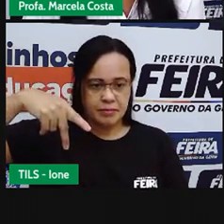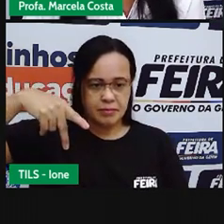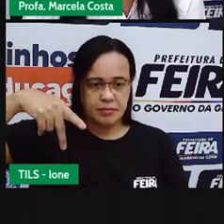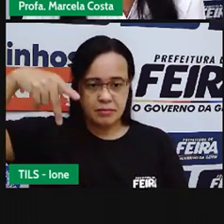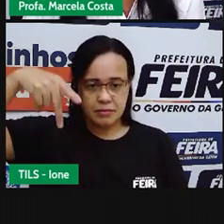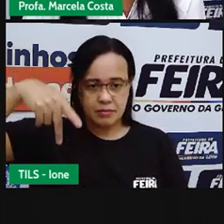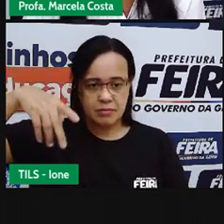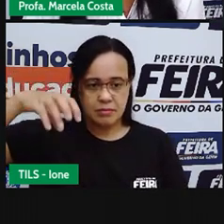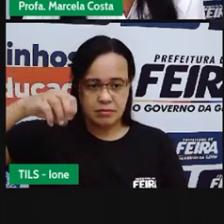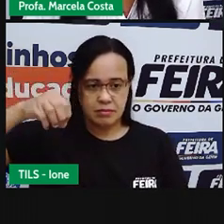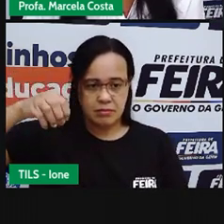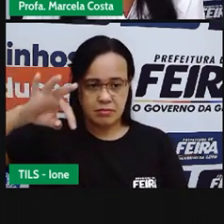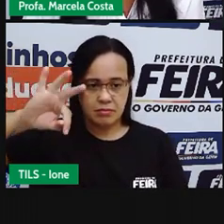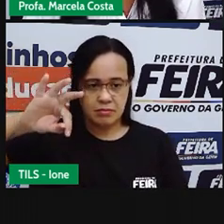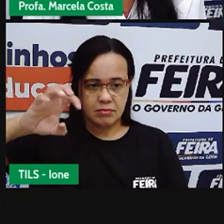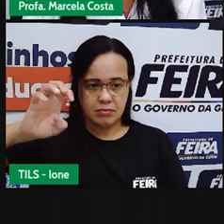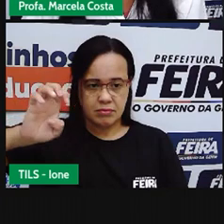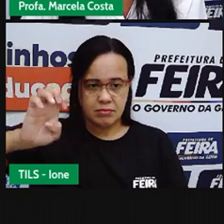Pote